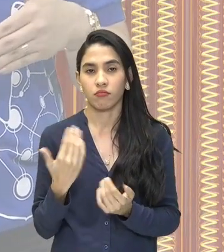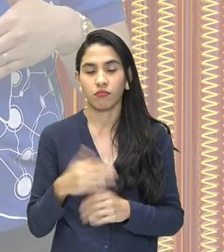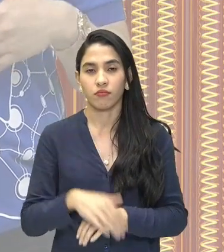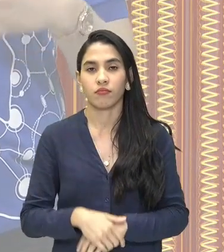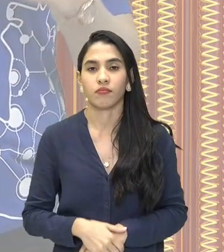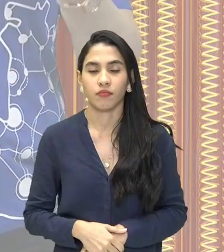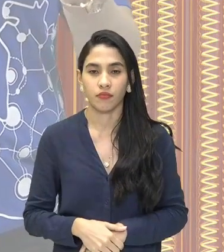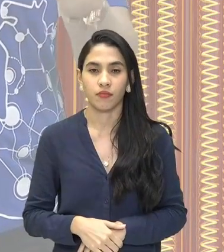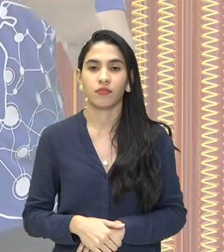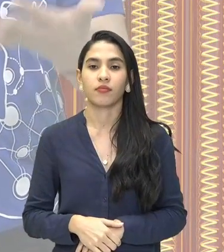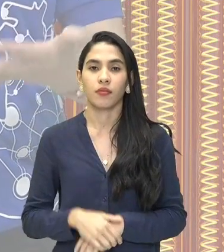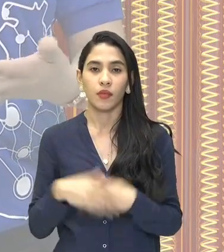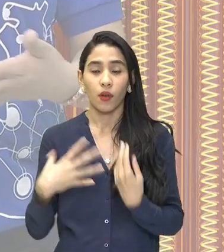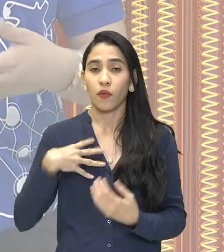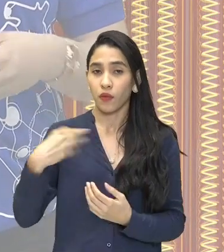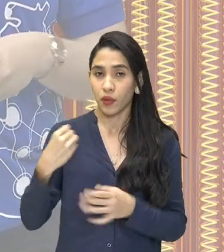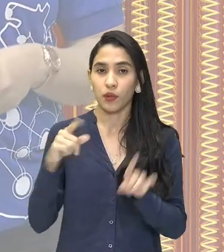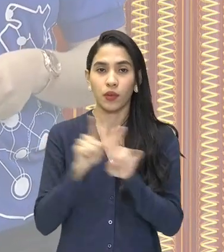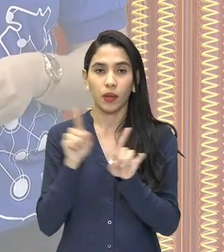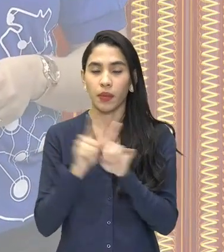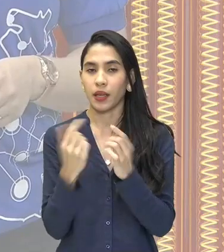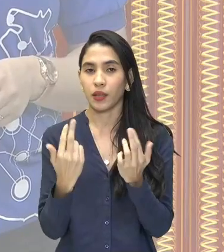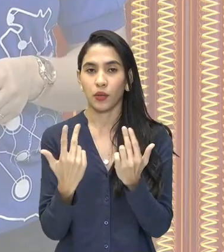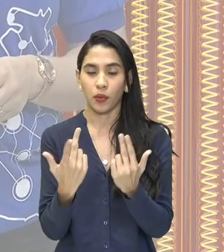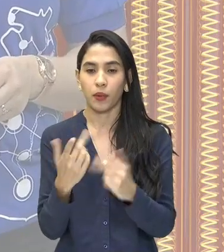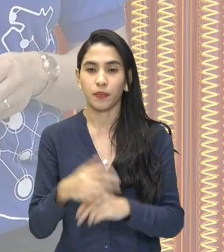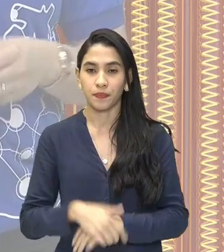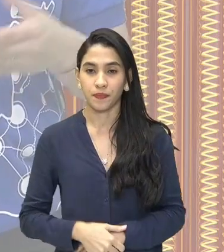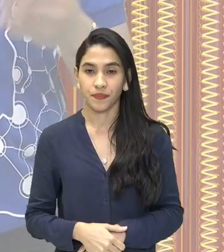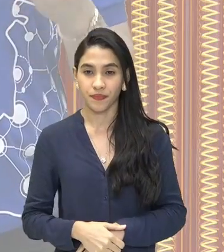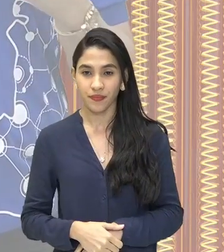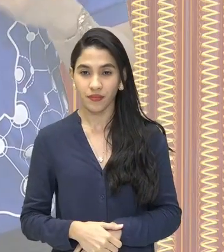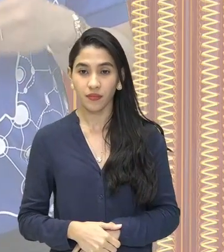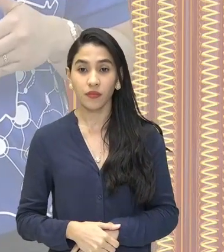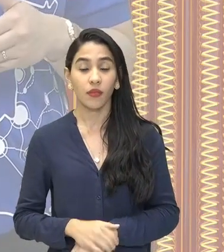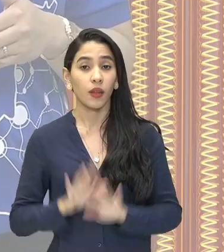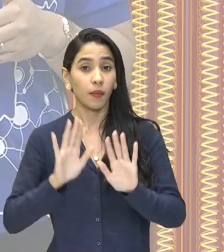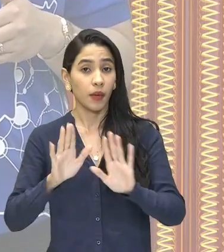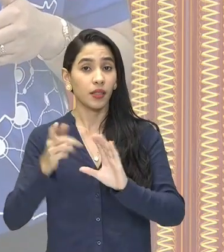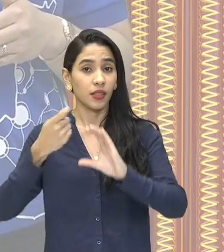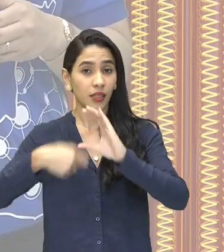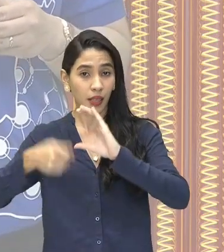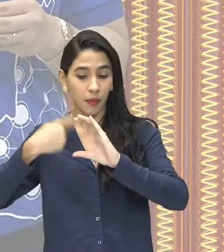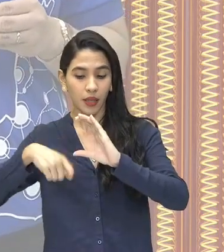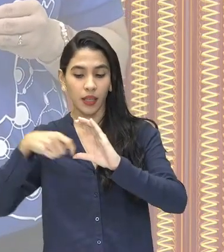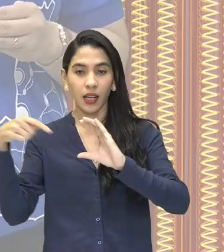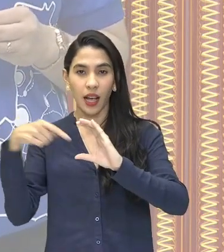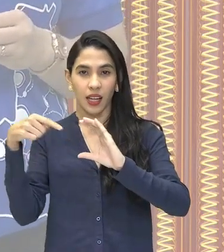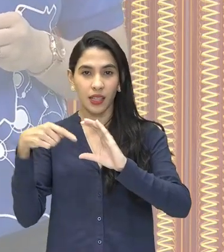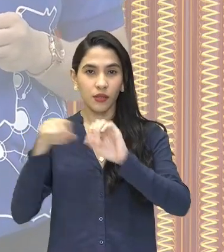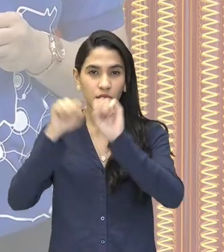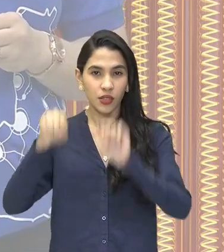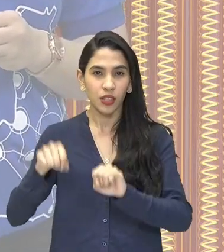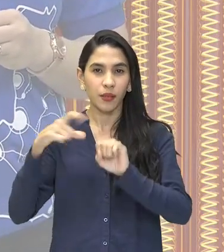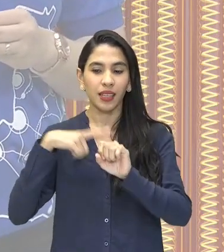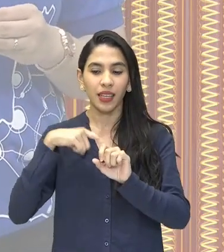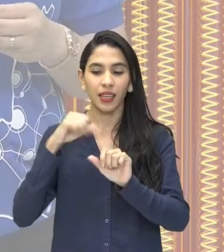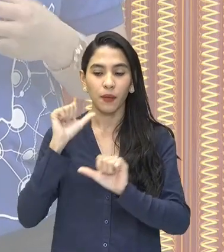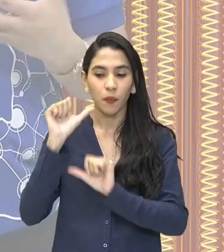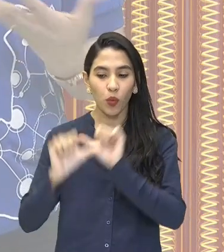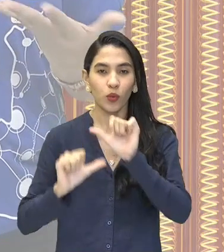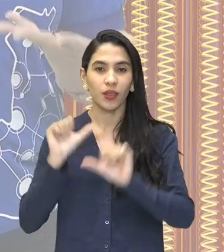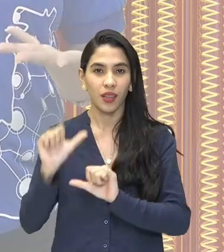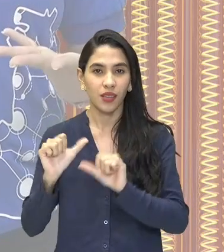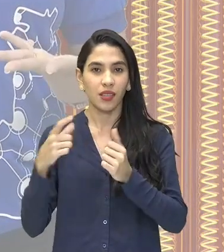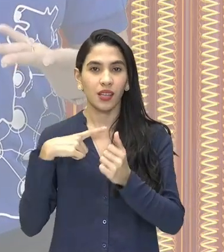morrer. E assim, os seus filhos também iriam herdar aquela mesma profissão. Já no capitalismo, eu tenho essa modificação. Eu tenho